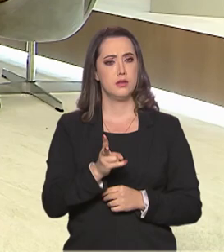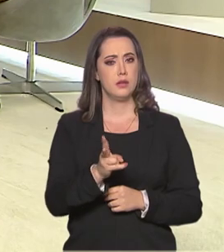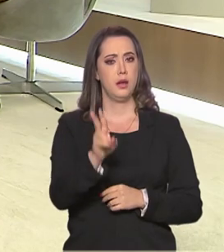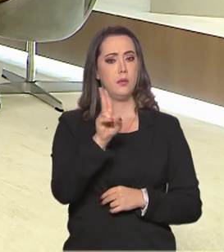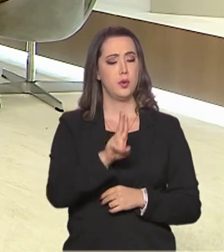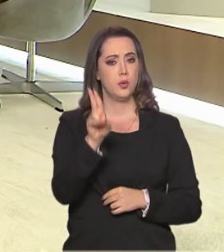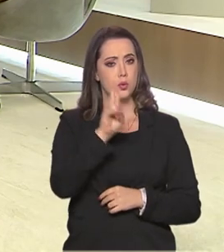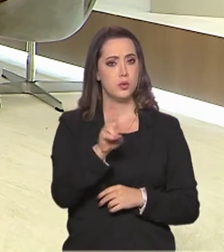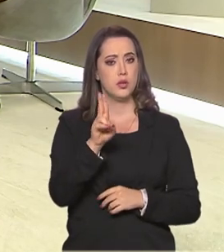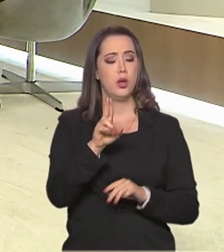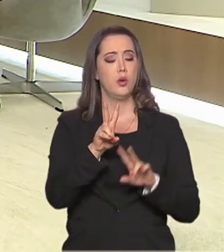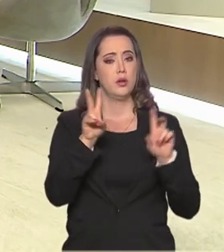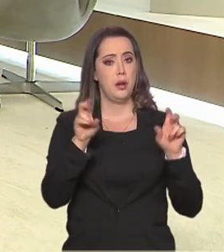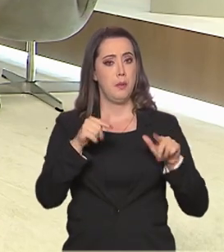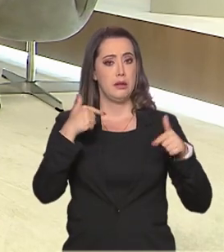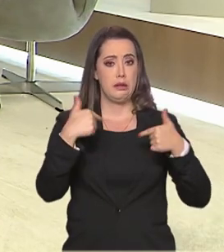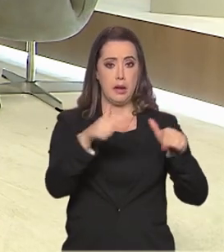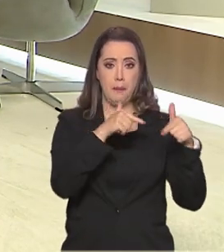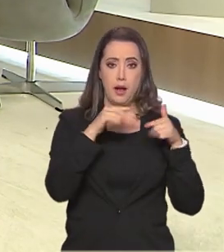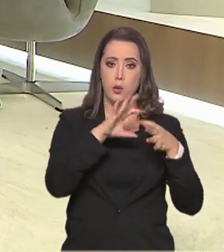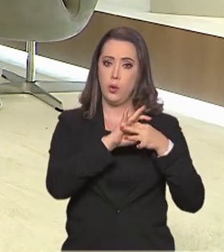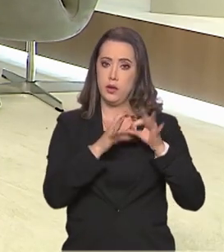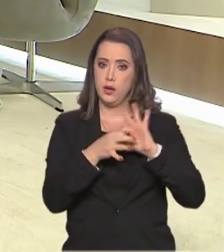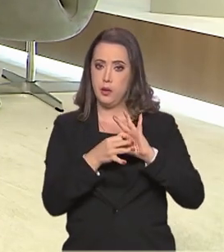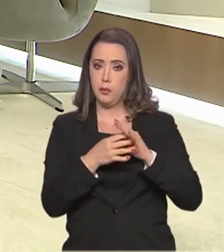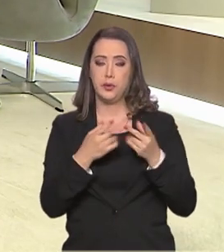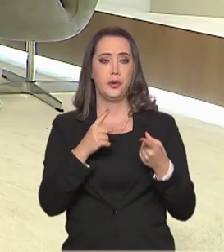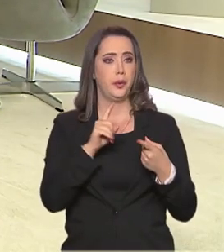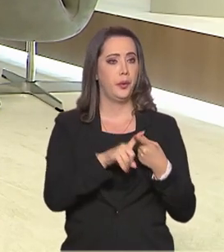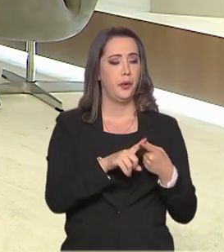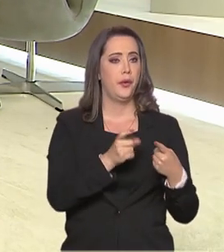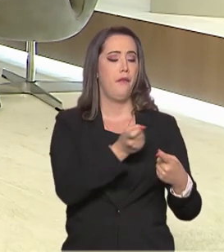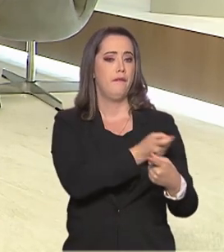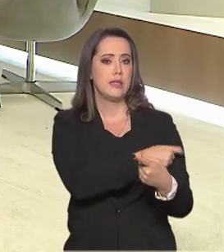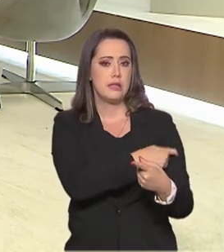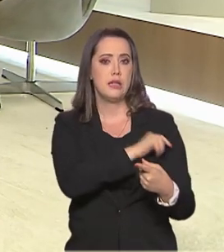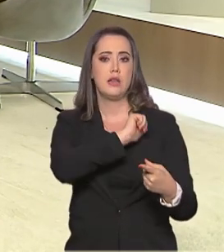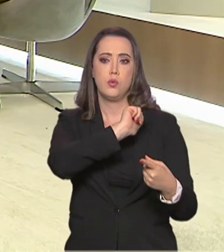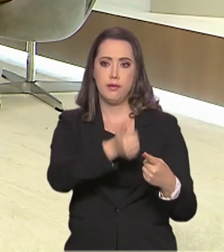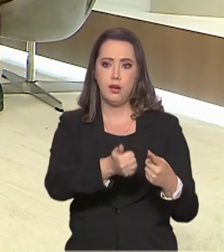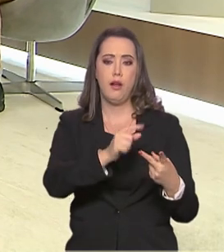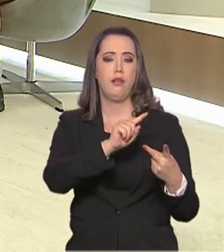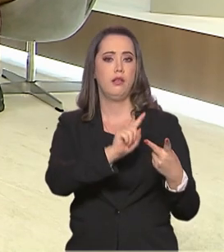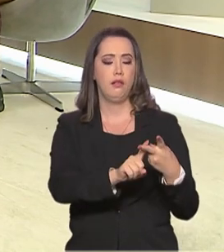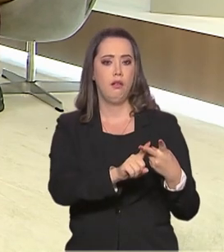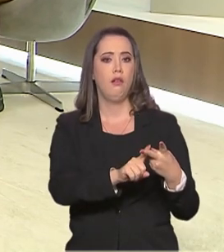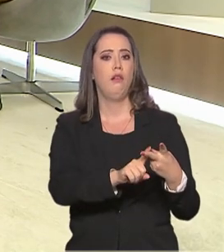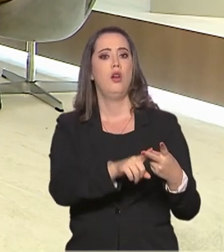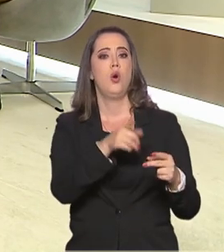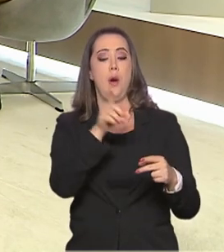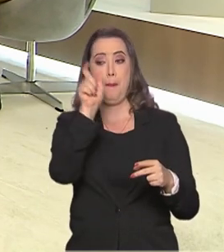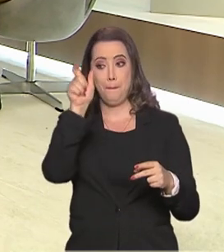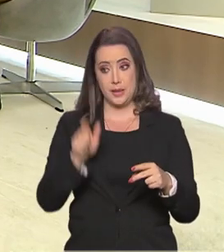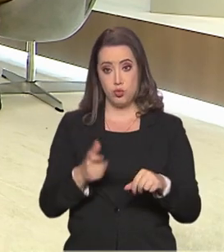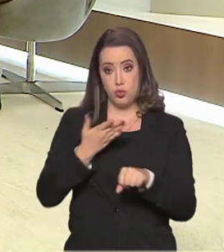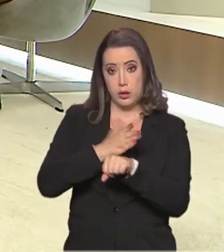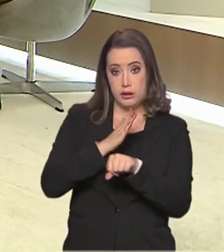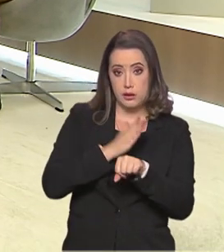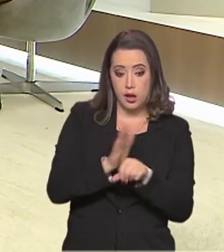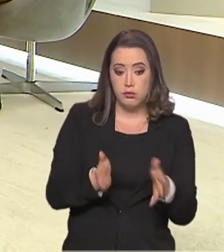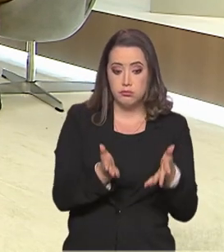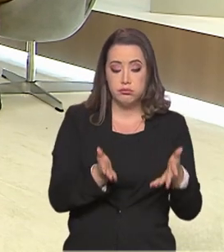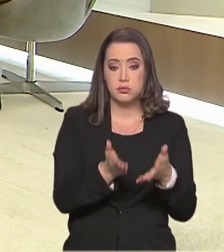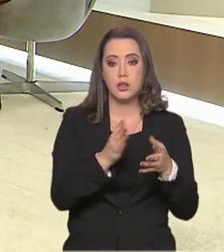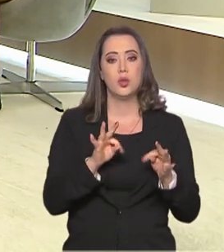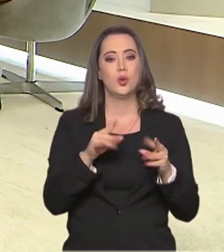dirigentes, preparadores físicos, jornalistas, comissões técnicas. Então, a gente conseguiu vacinar todos da